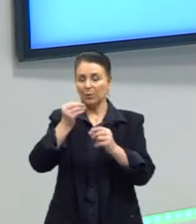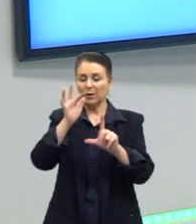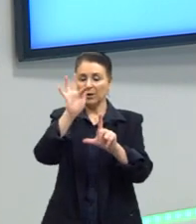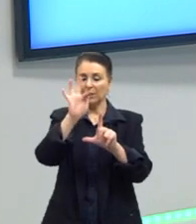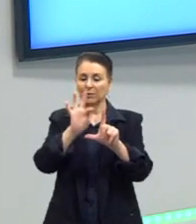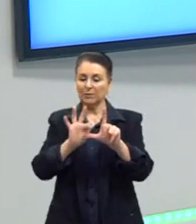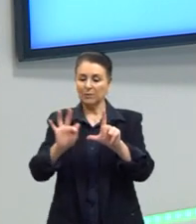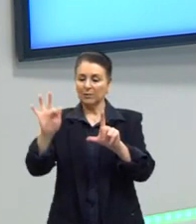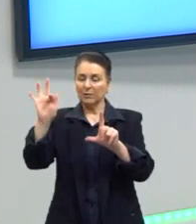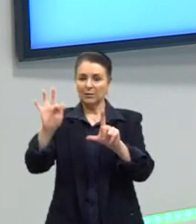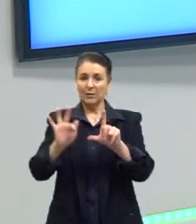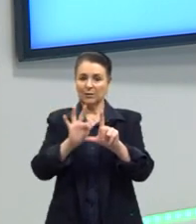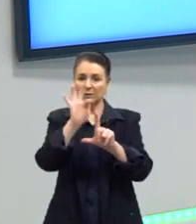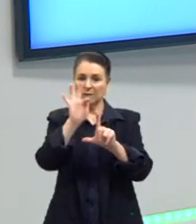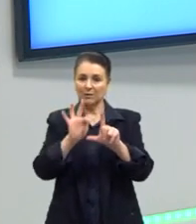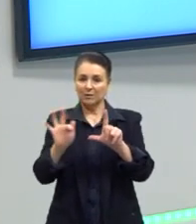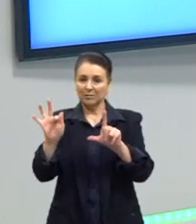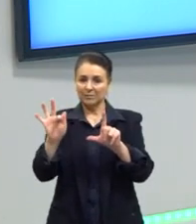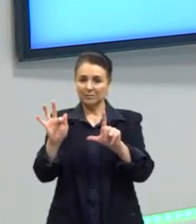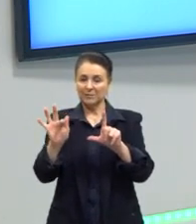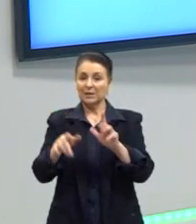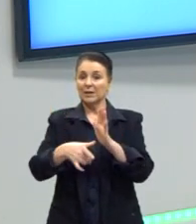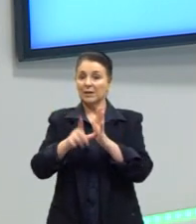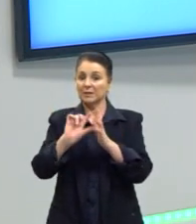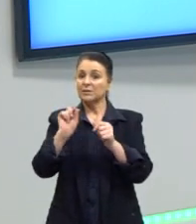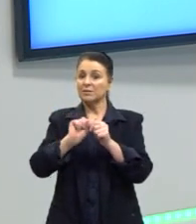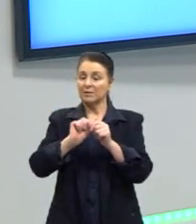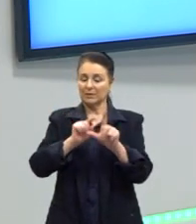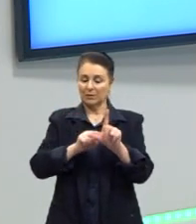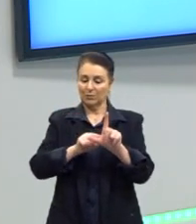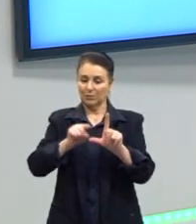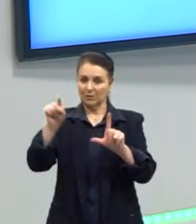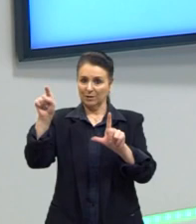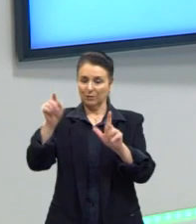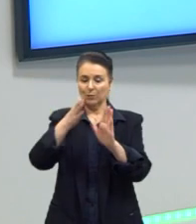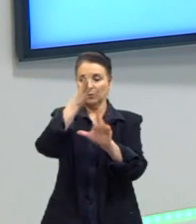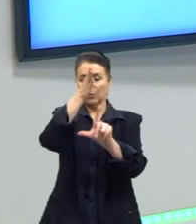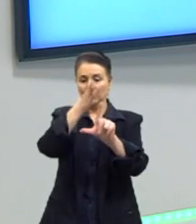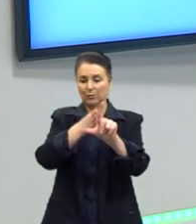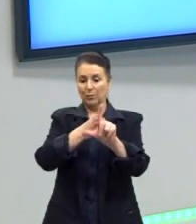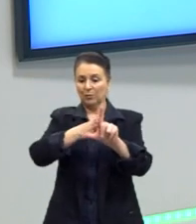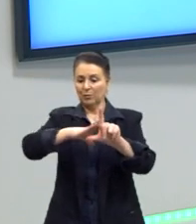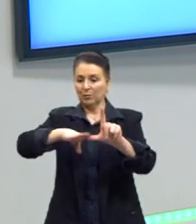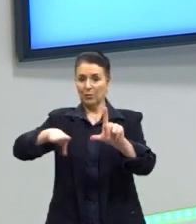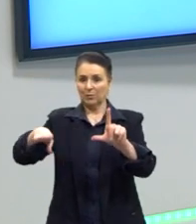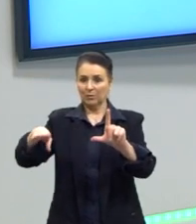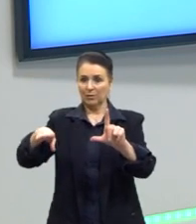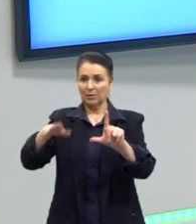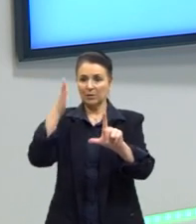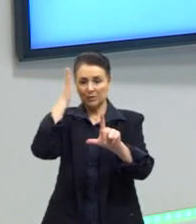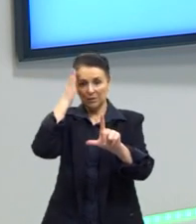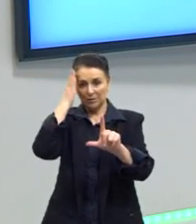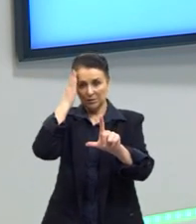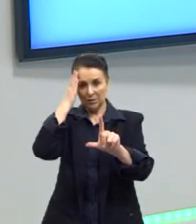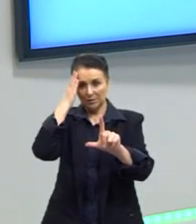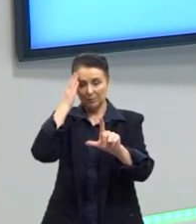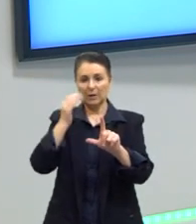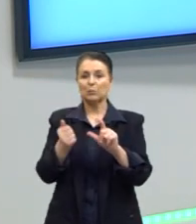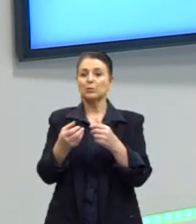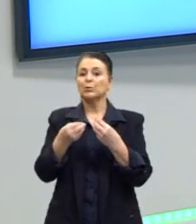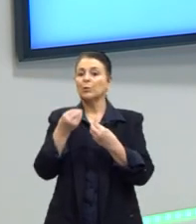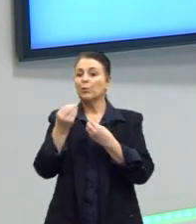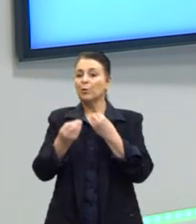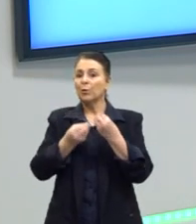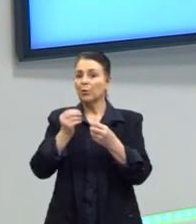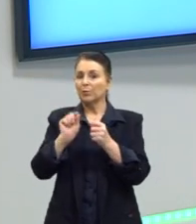logarítmica. Então, antes de traçar o gráfico em um plano cartesiano, nós já sabemos ali qual comportamento